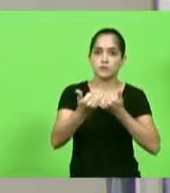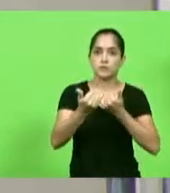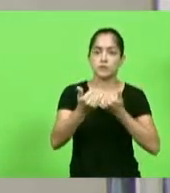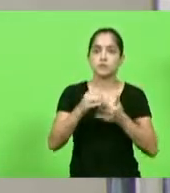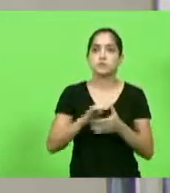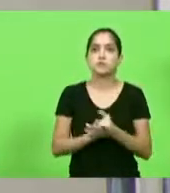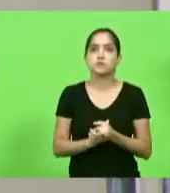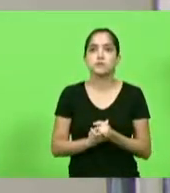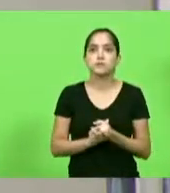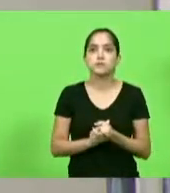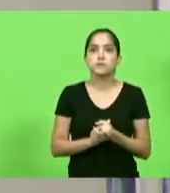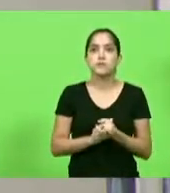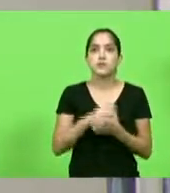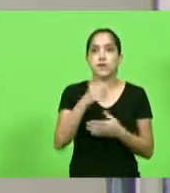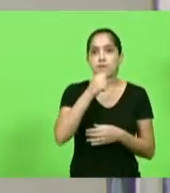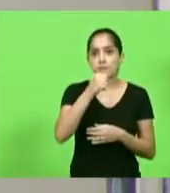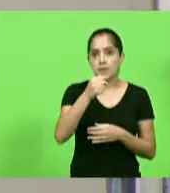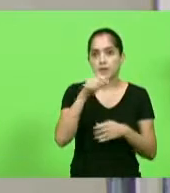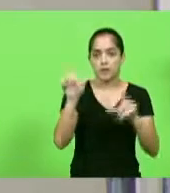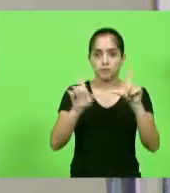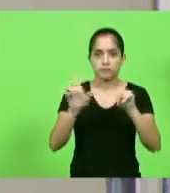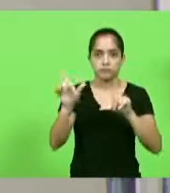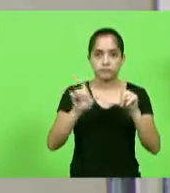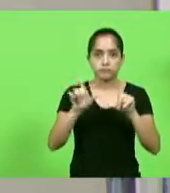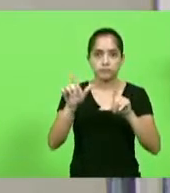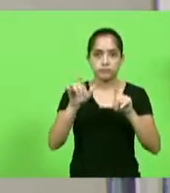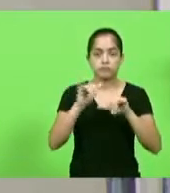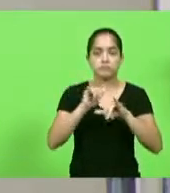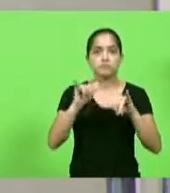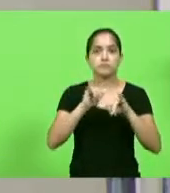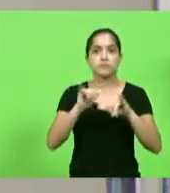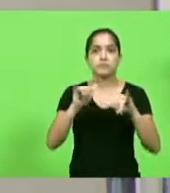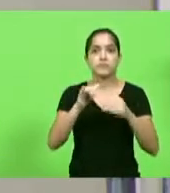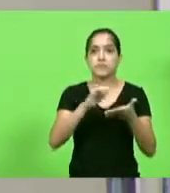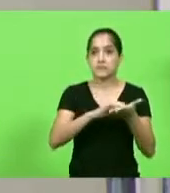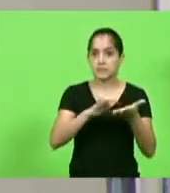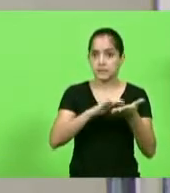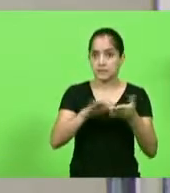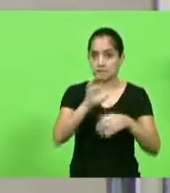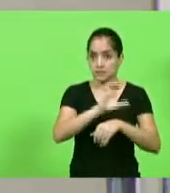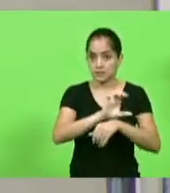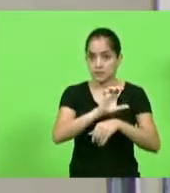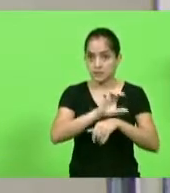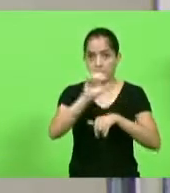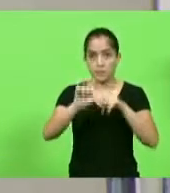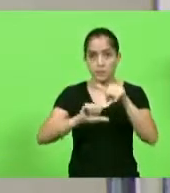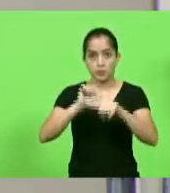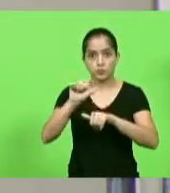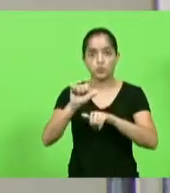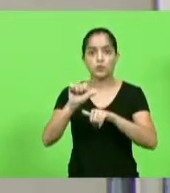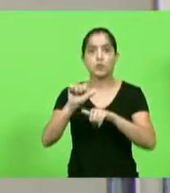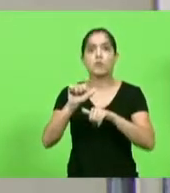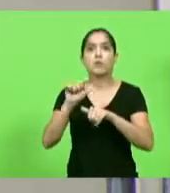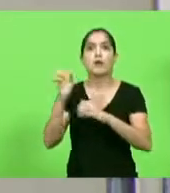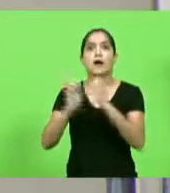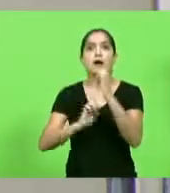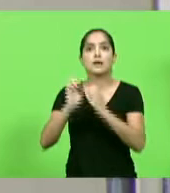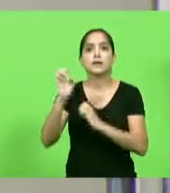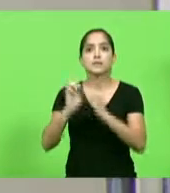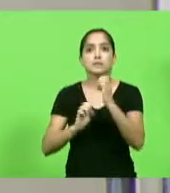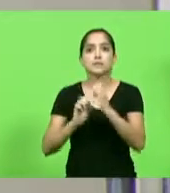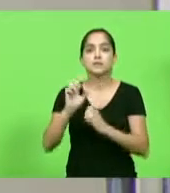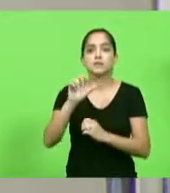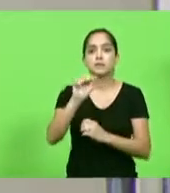narrativa feita pela imprensa catarinense, de que a referida secretaria de Estado multou a empresa Veiga Média em 3